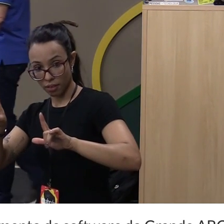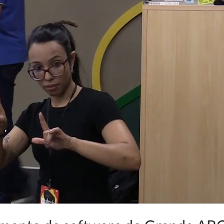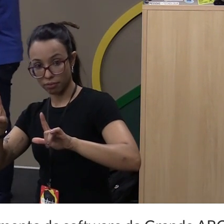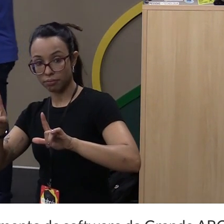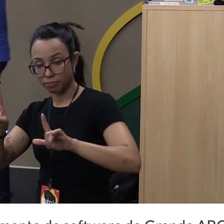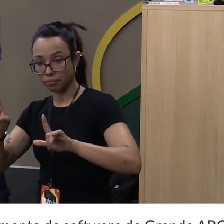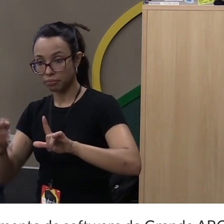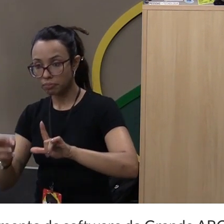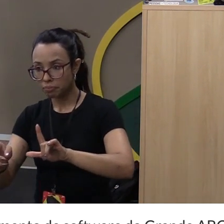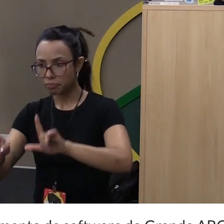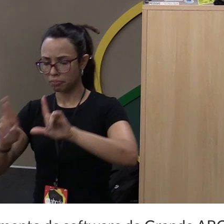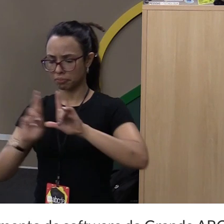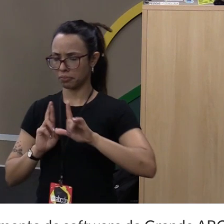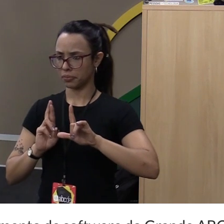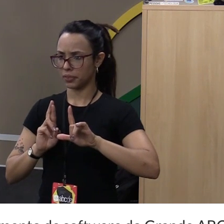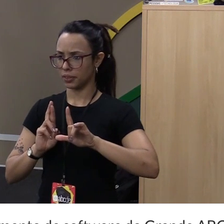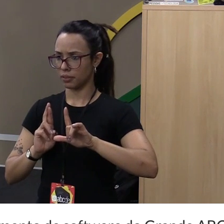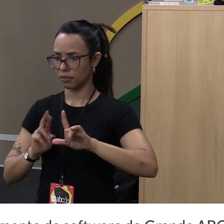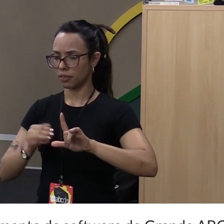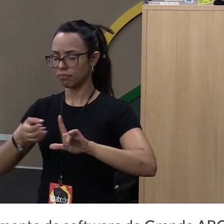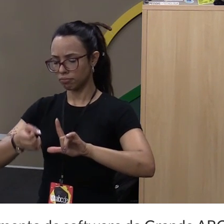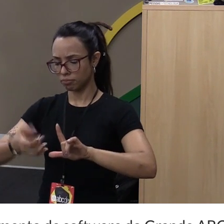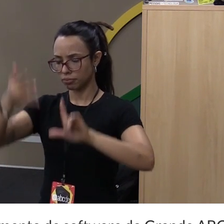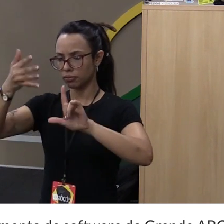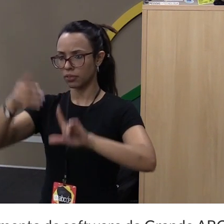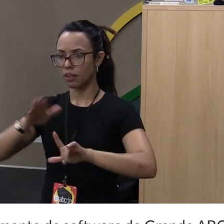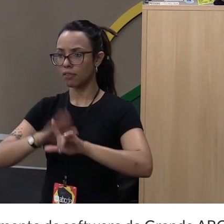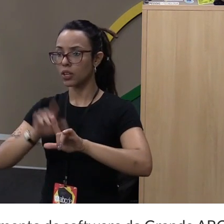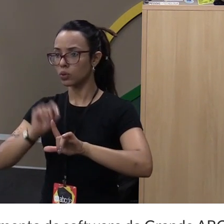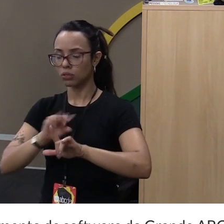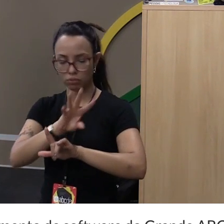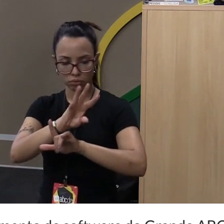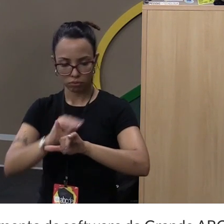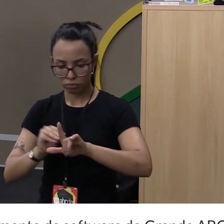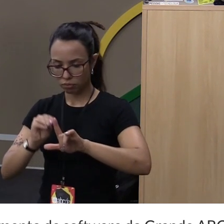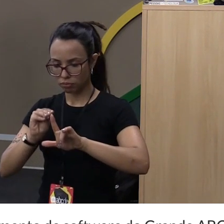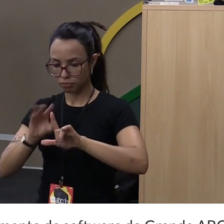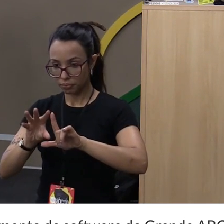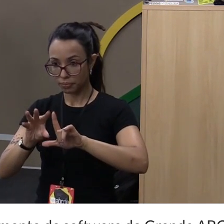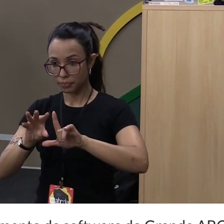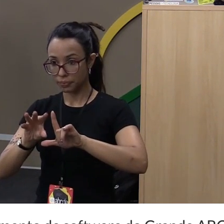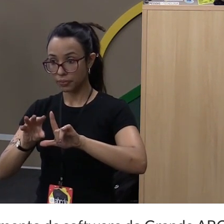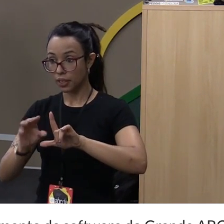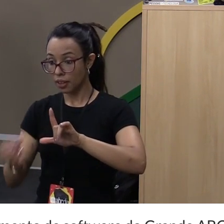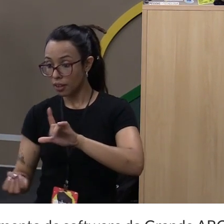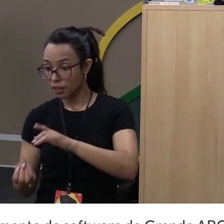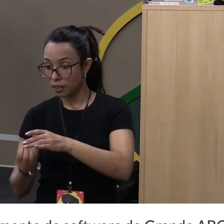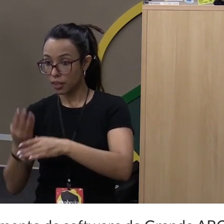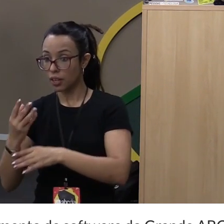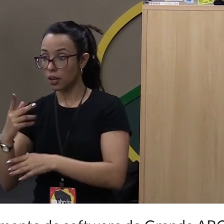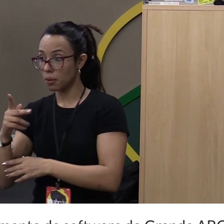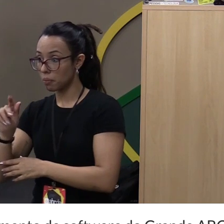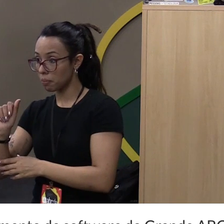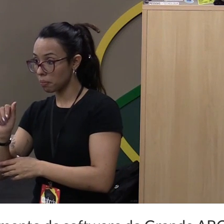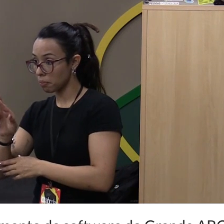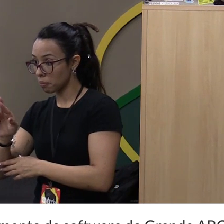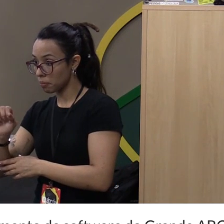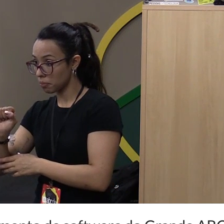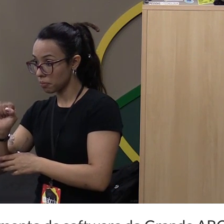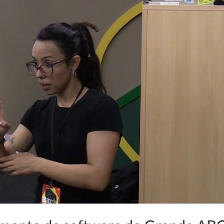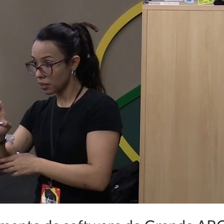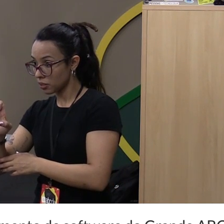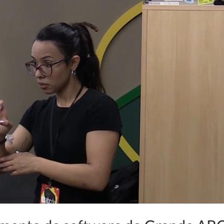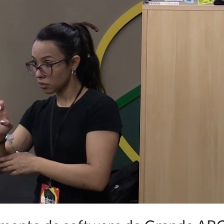Veio essa resposta, que a gente vai fazer? A gente importa o Beautiful Soup e cria um parser em cima desse